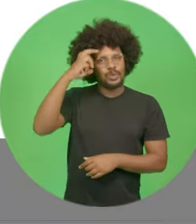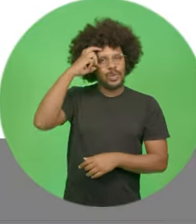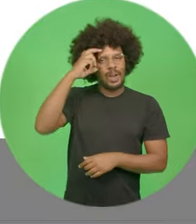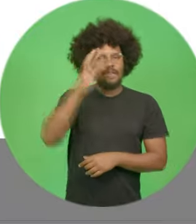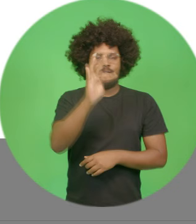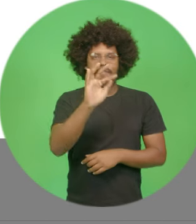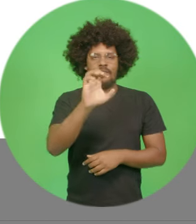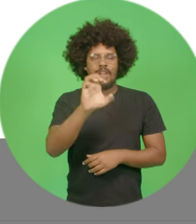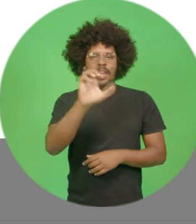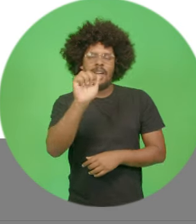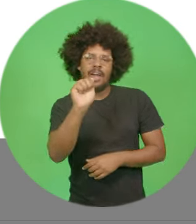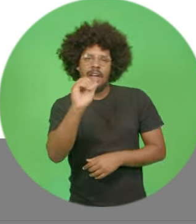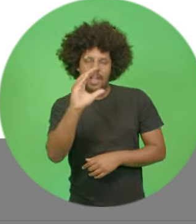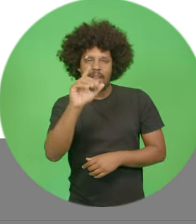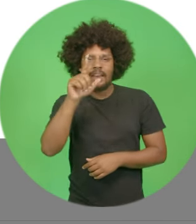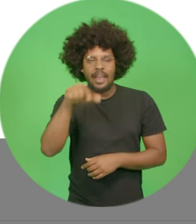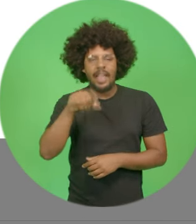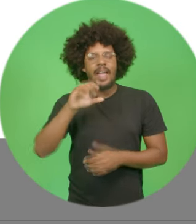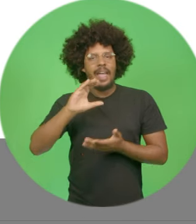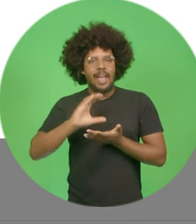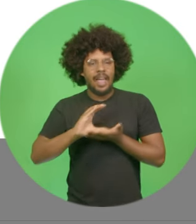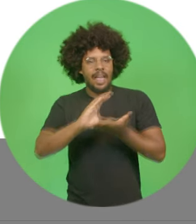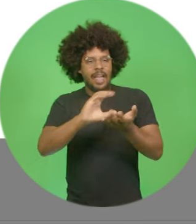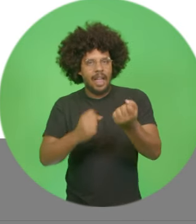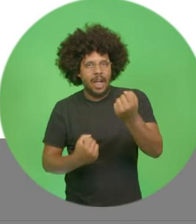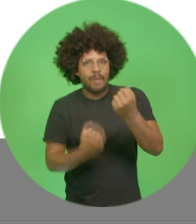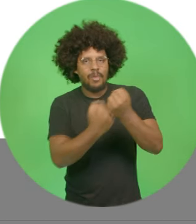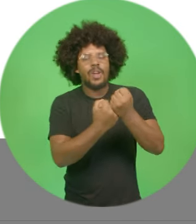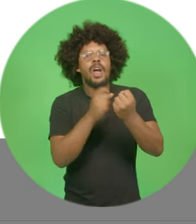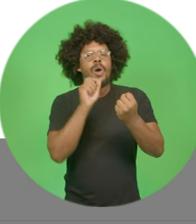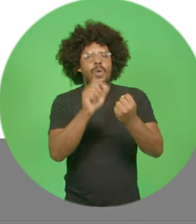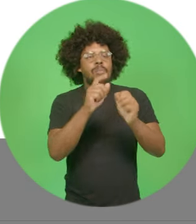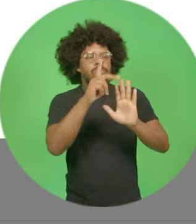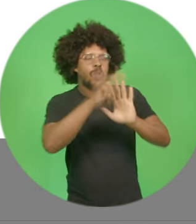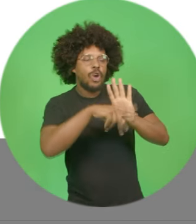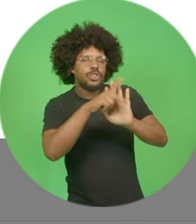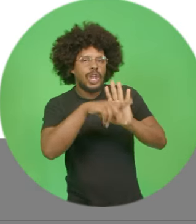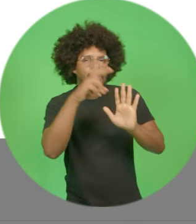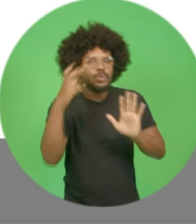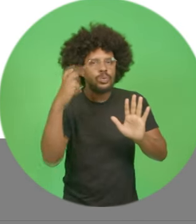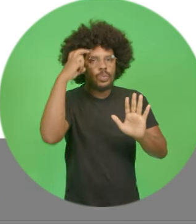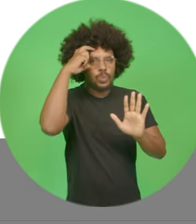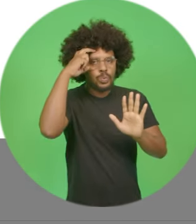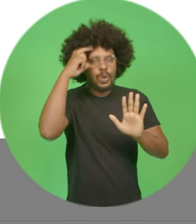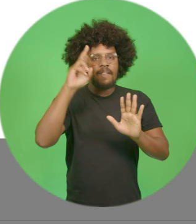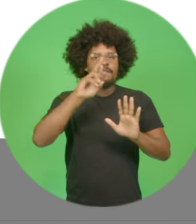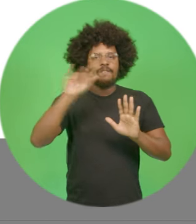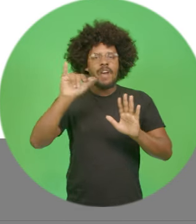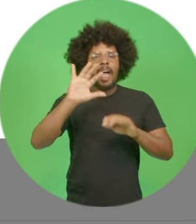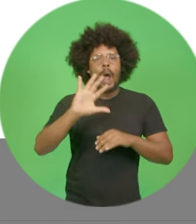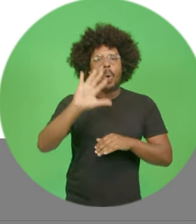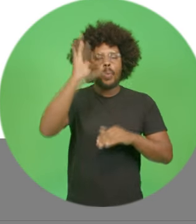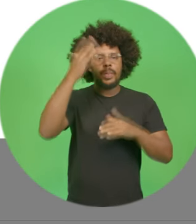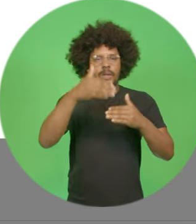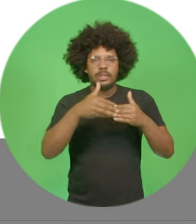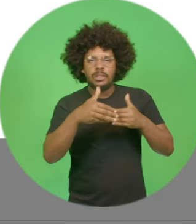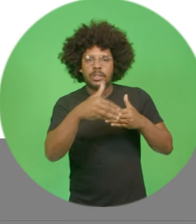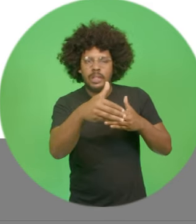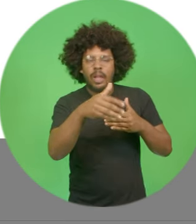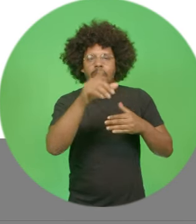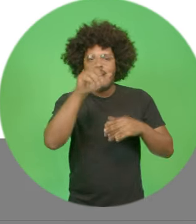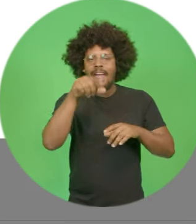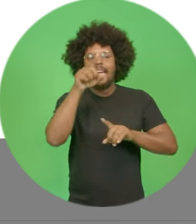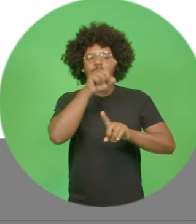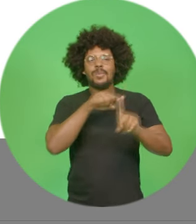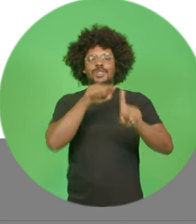apoiar a implementação de ações, atividades e iniciativas culturais, que ainda serão realizadas com o objetivo